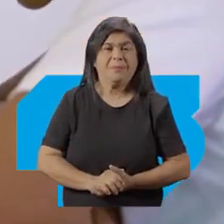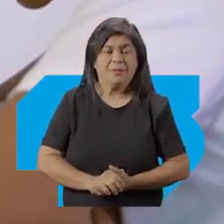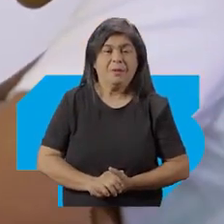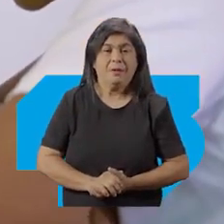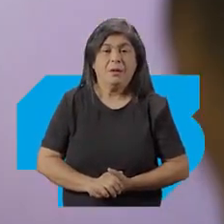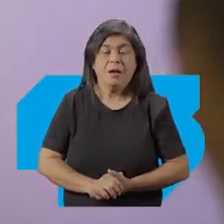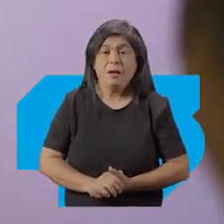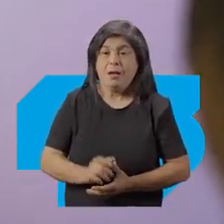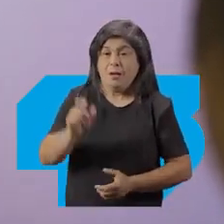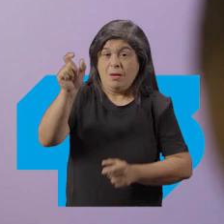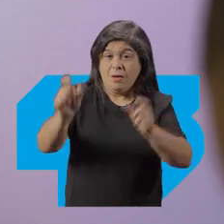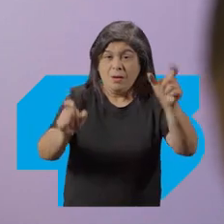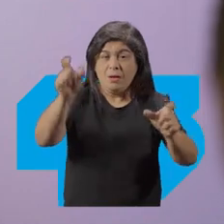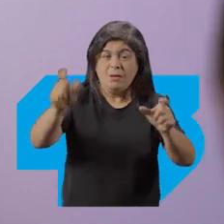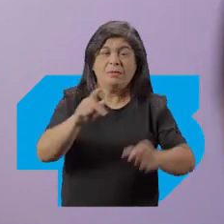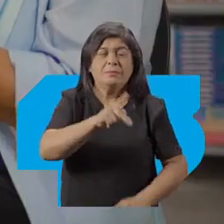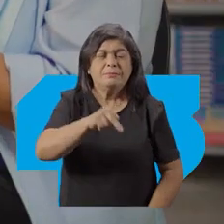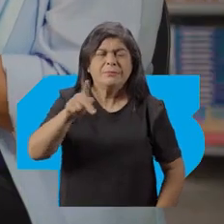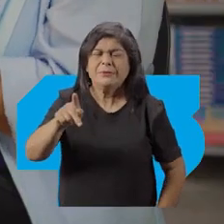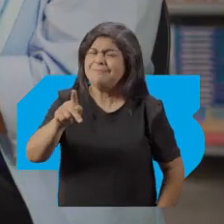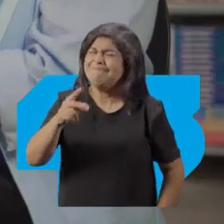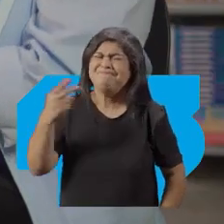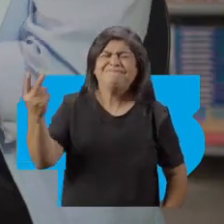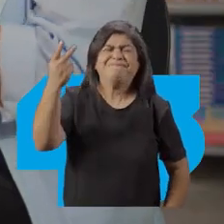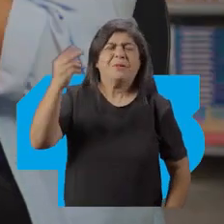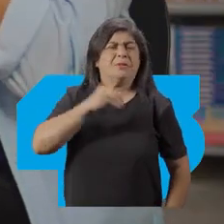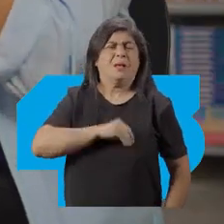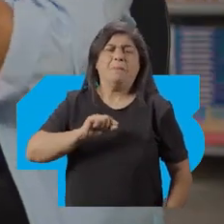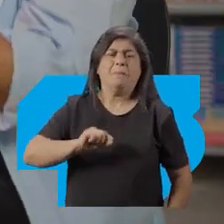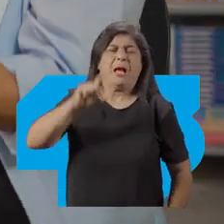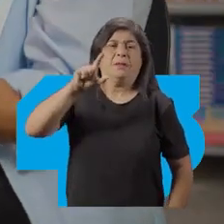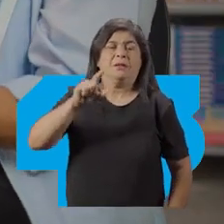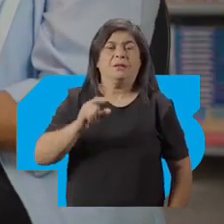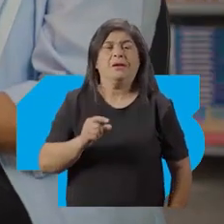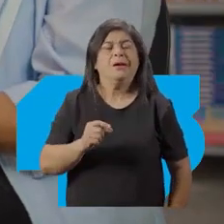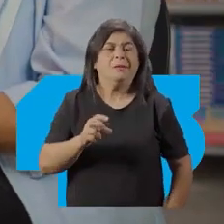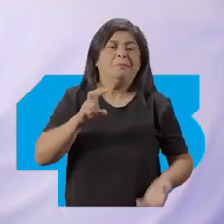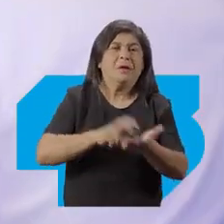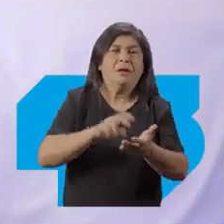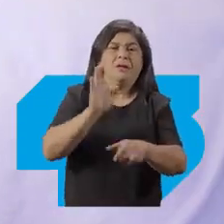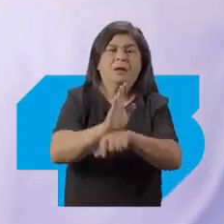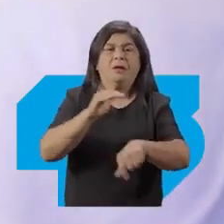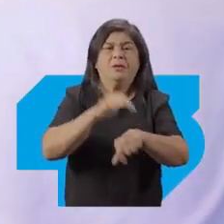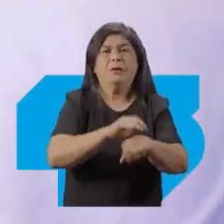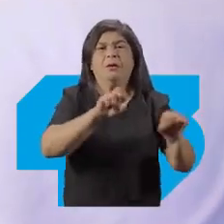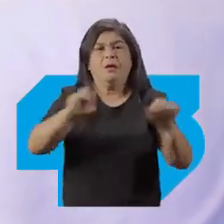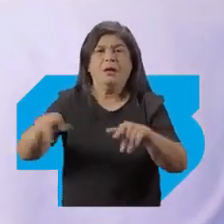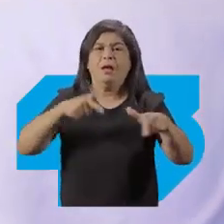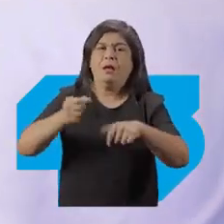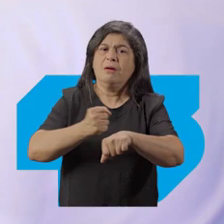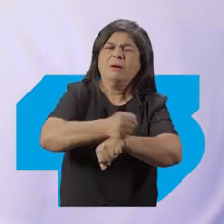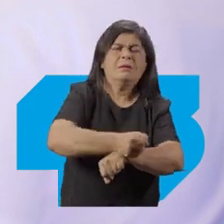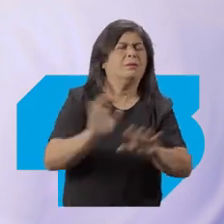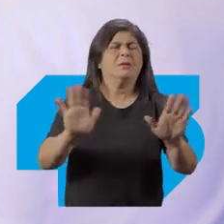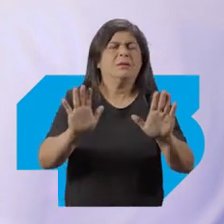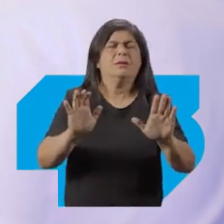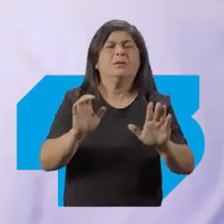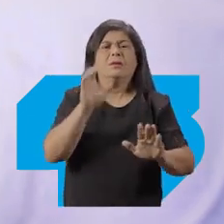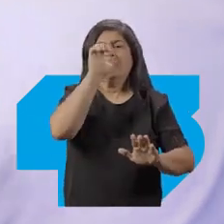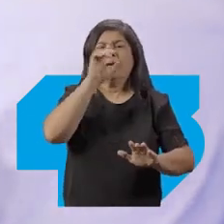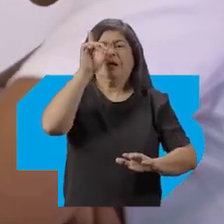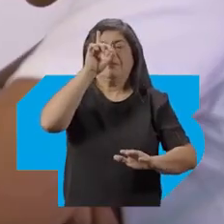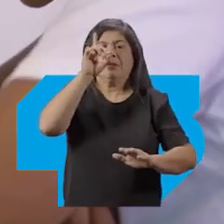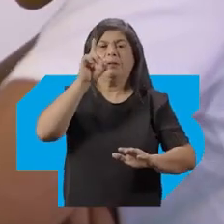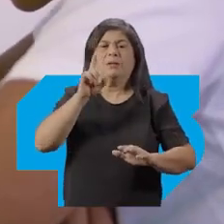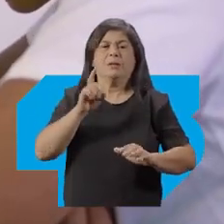A valorização salarial do professor vai fazer com que ele não trabalhe três turnos semanalmente Seus finais de semana não